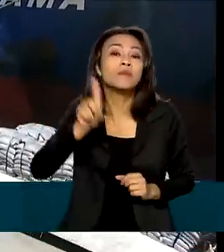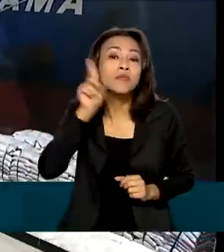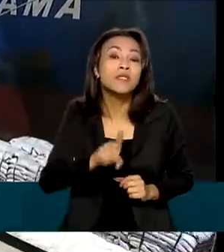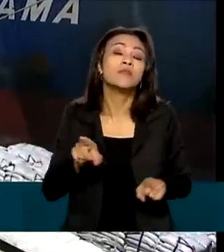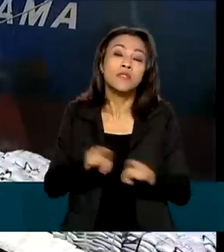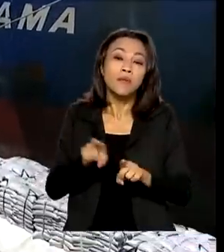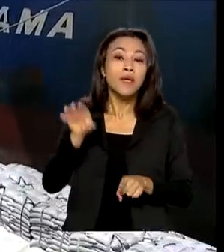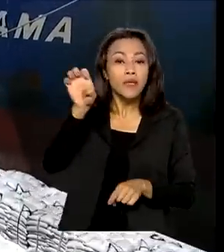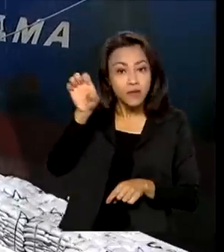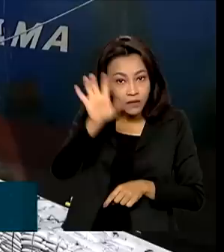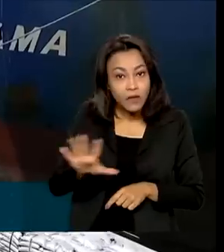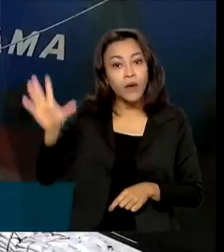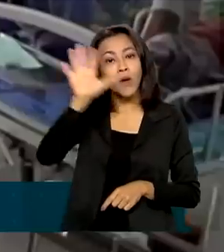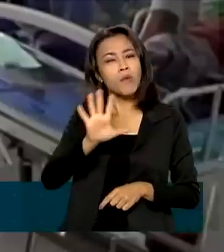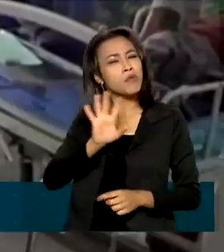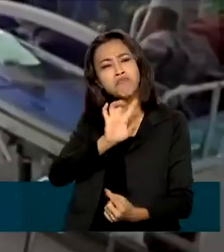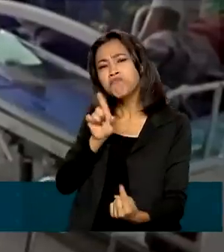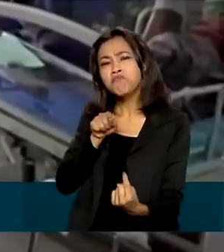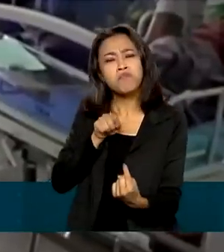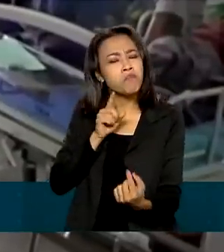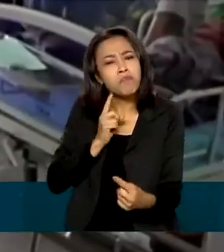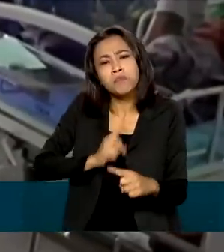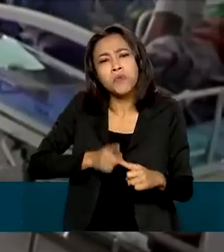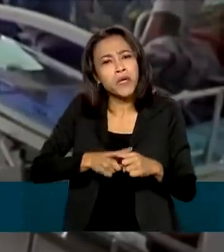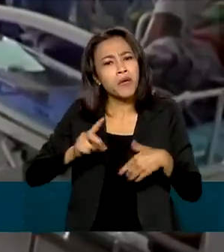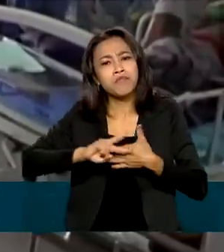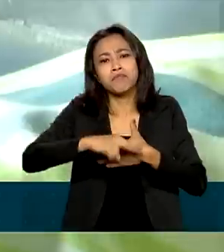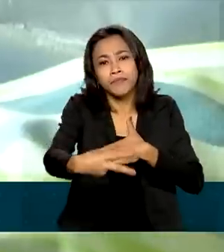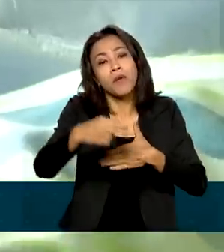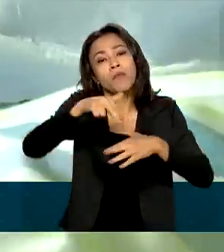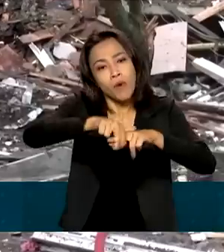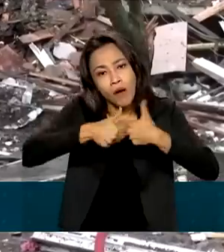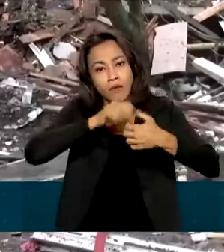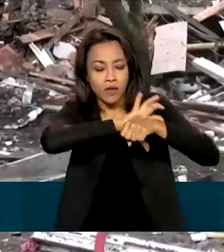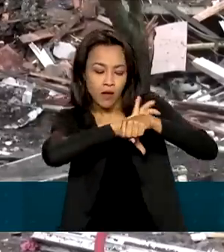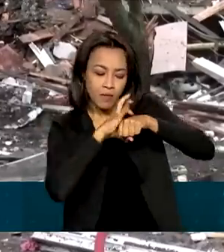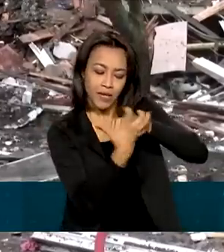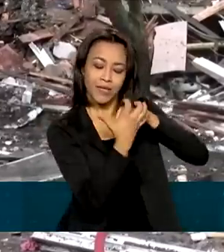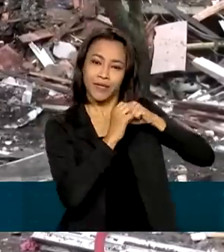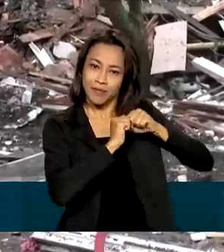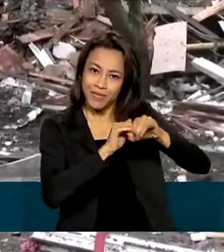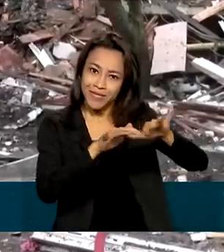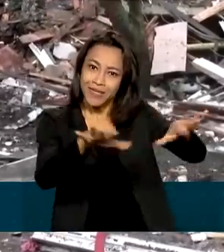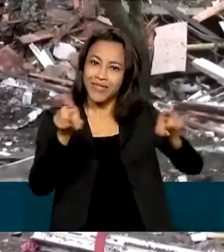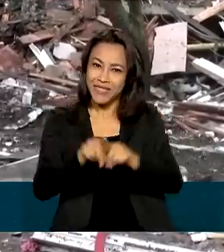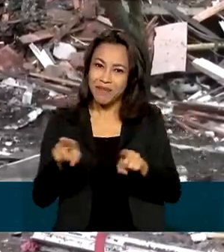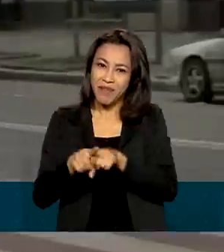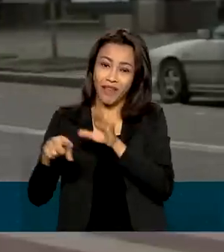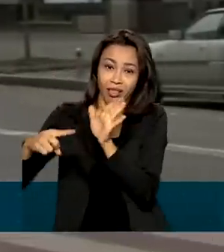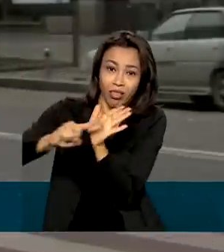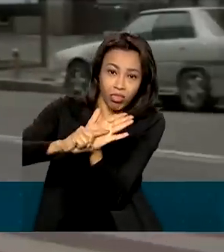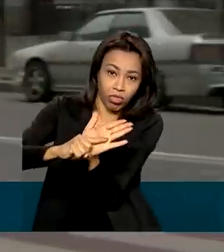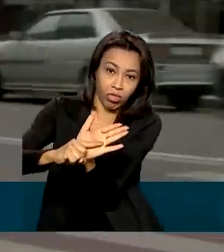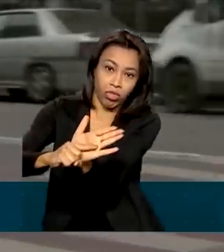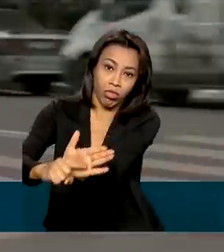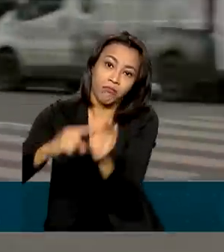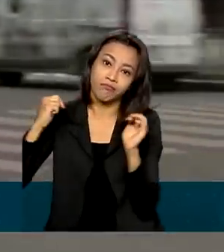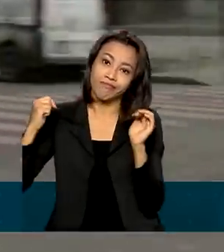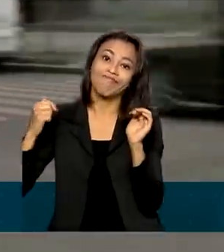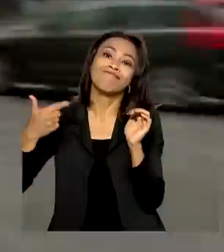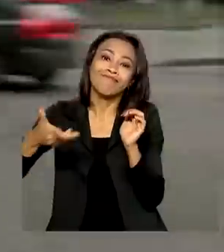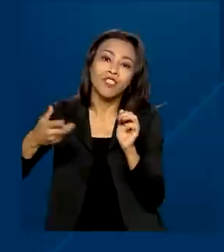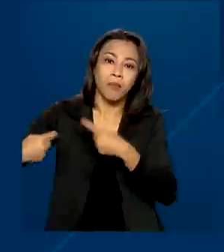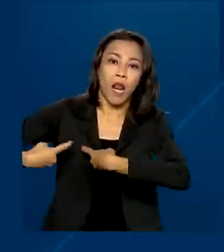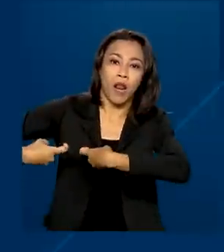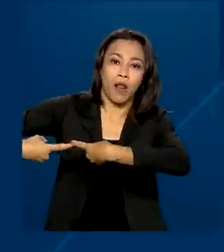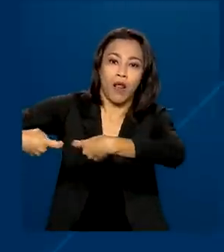europeias. O maior motivo, a pandemia de covid-19 e as repercussões negativas dos conflitos na Ucrânia.